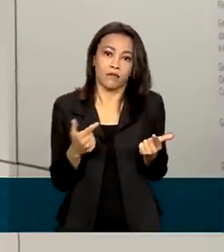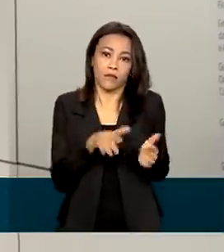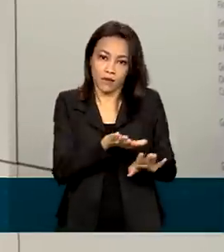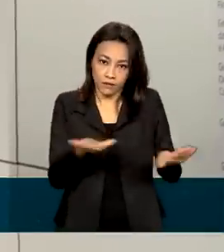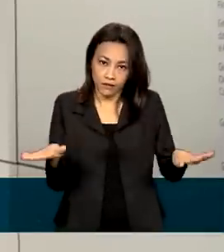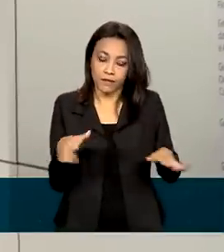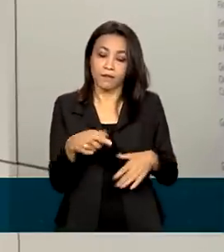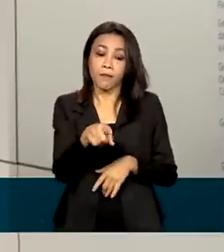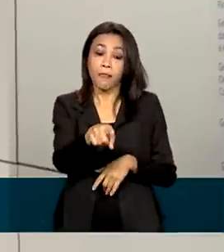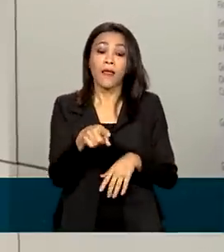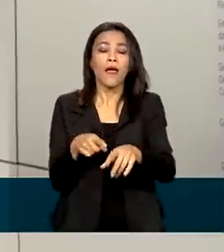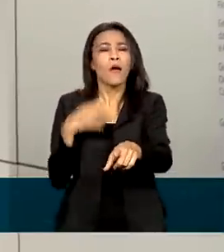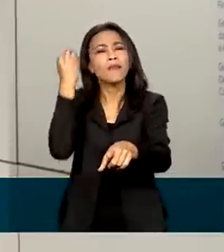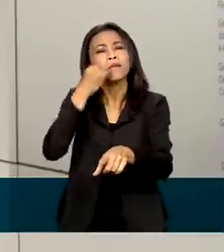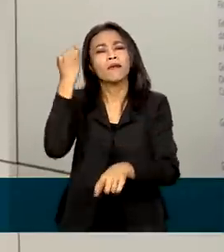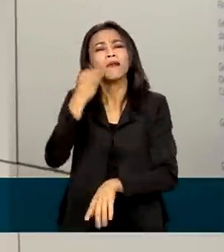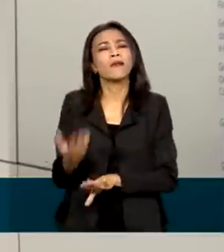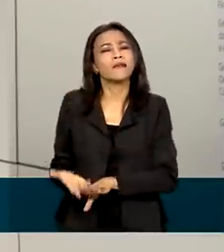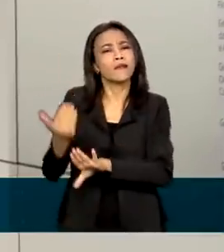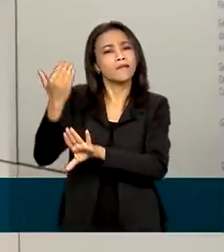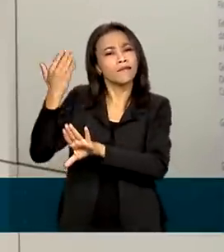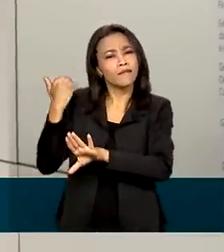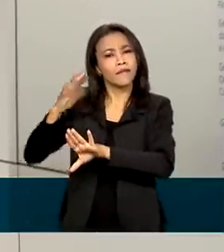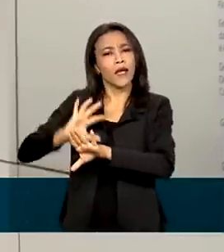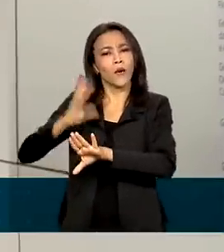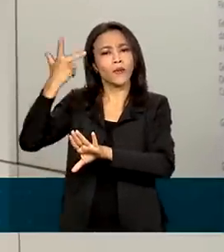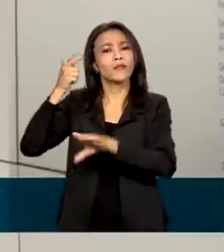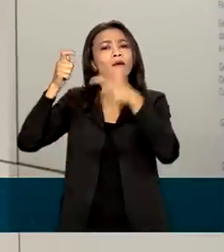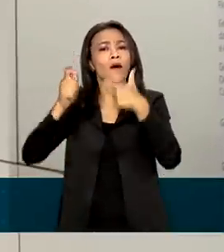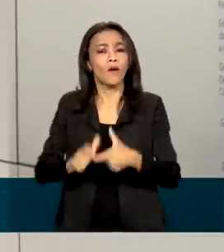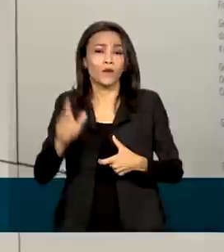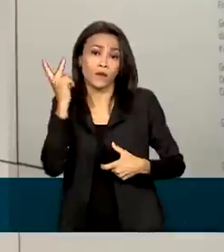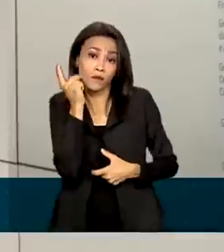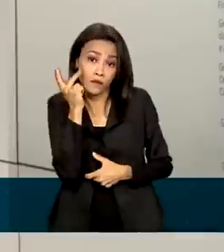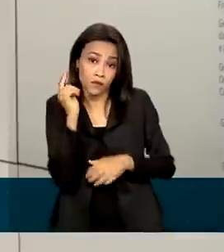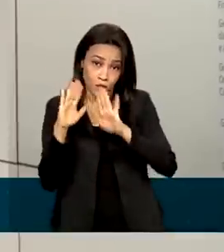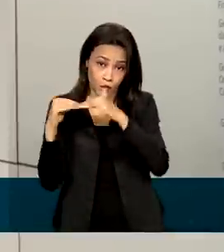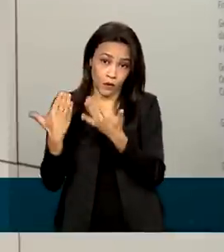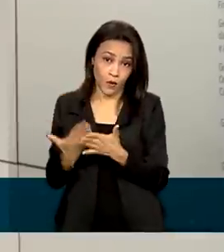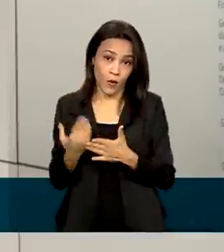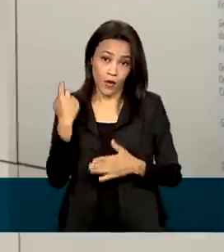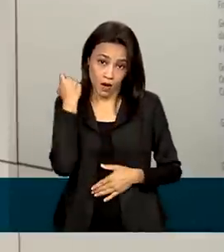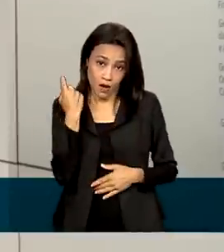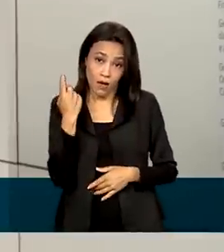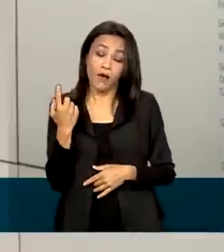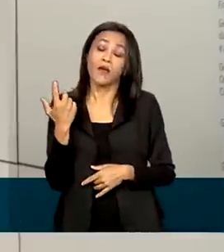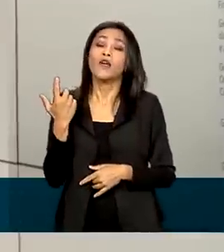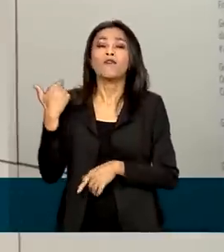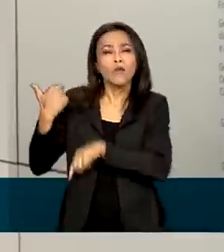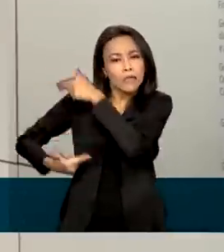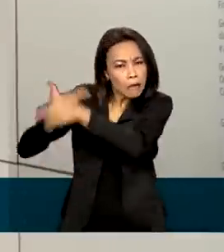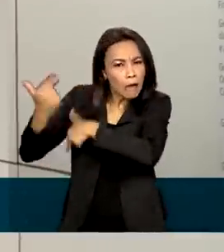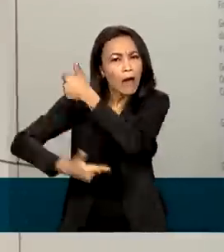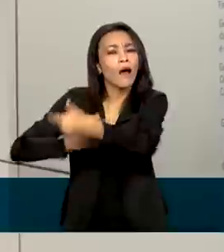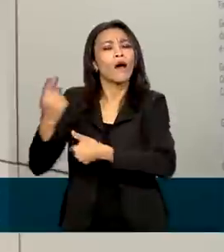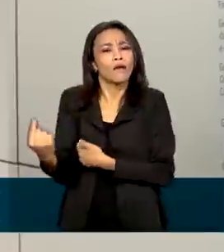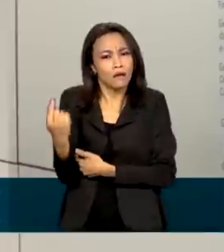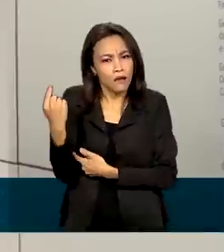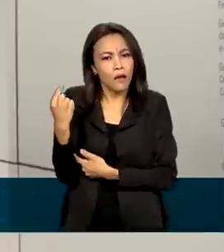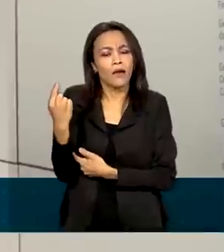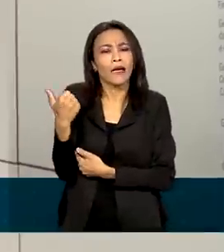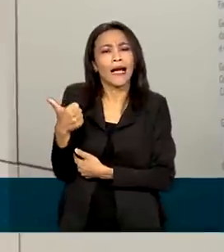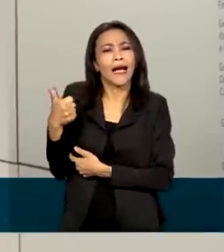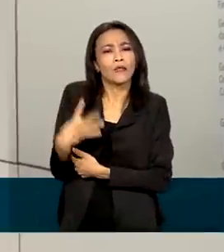prática que aconteceu numa rede de ensino lá no Ceará. Com o trabalho que foi feito e com essas medidas que foram implementadas lá,